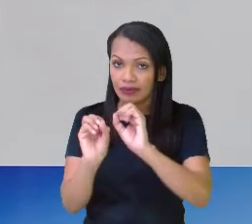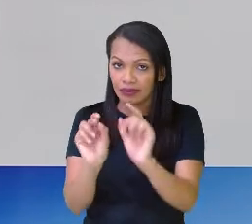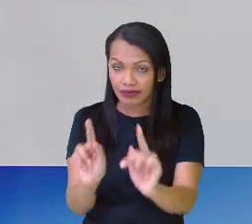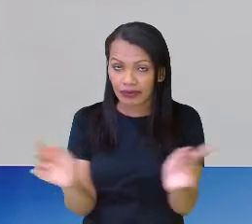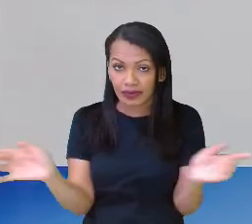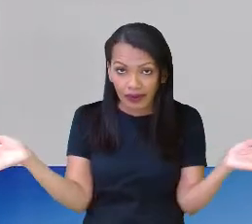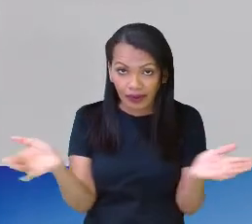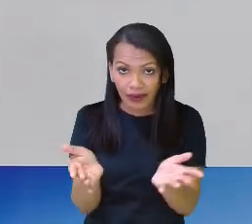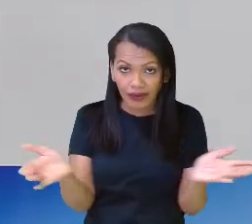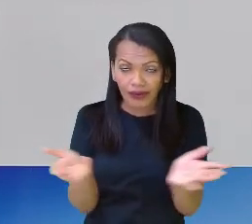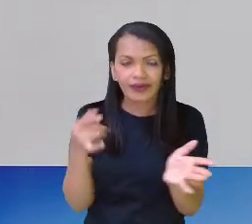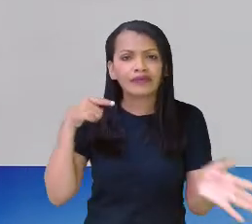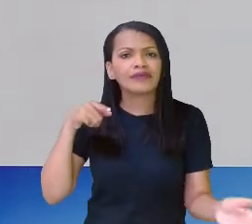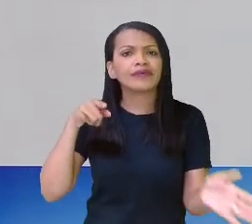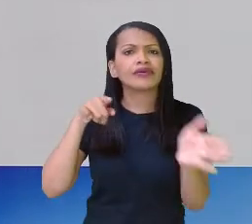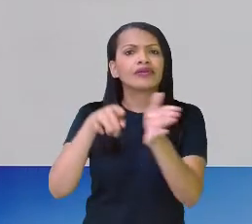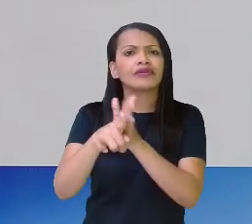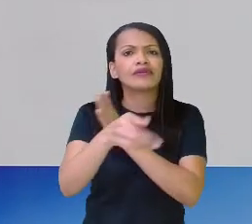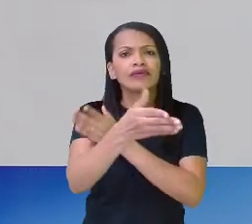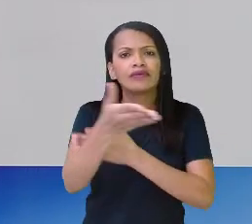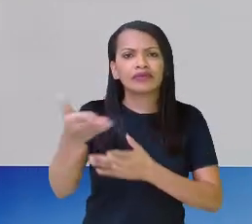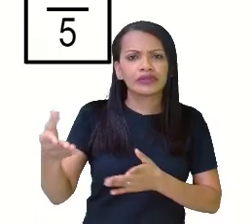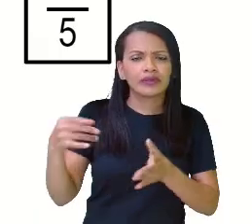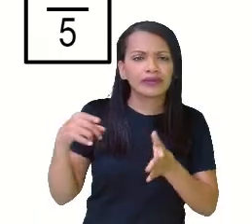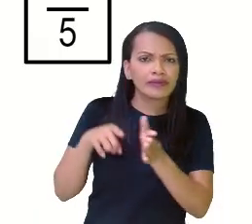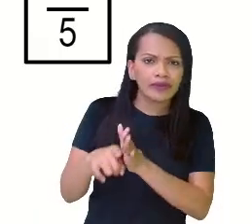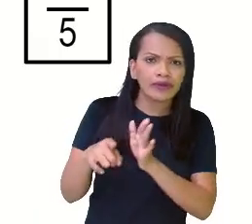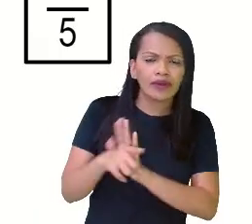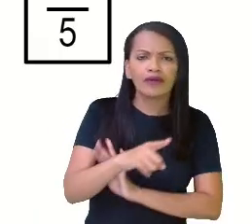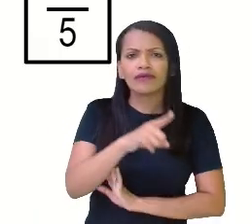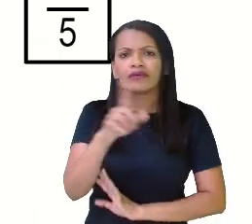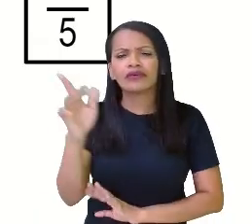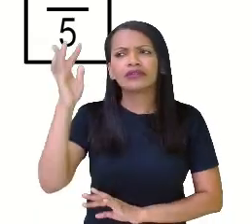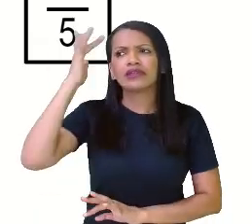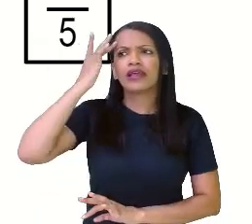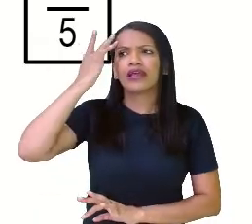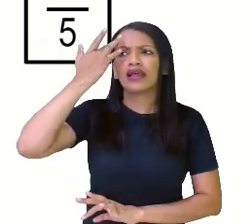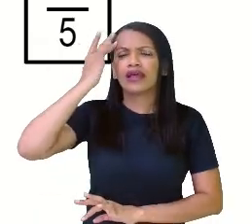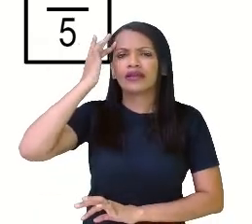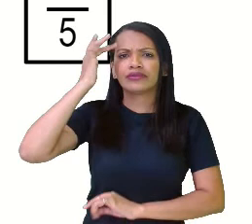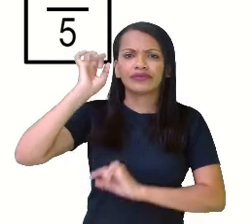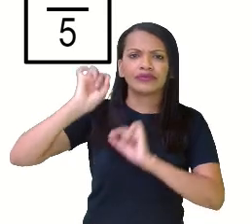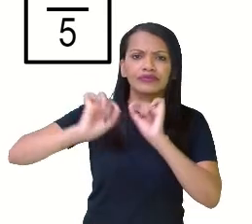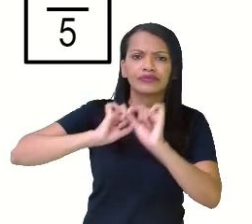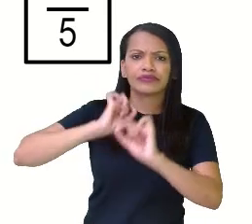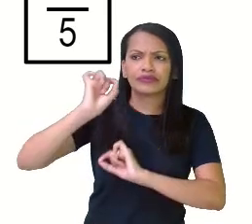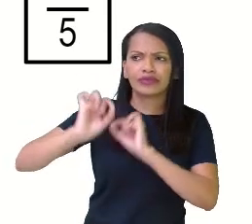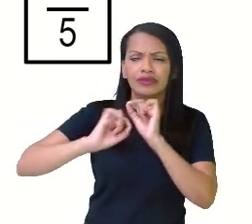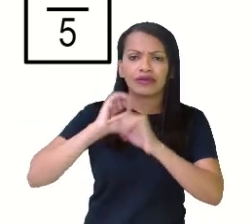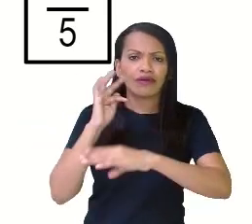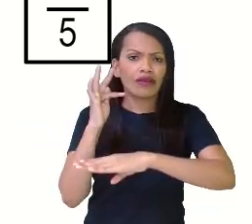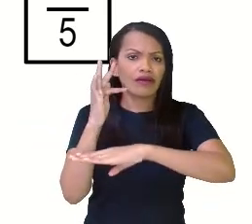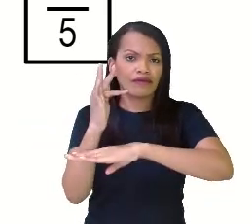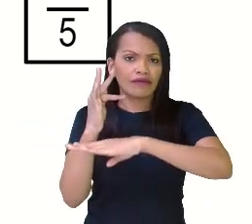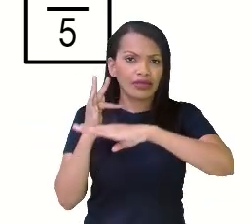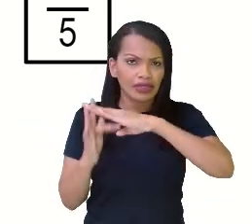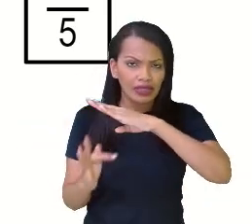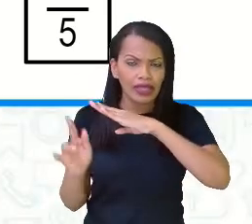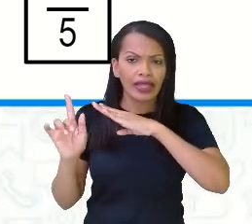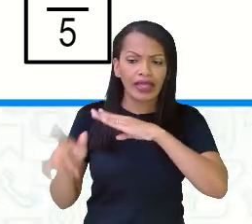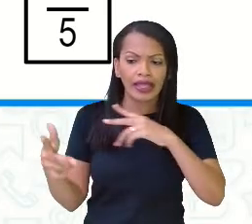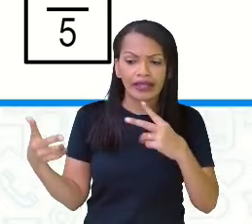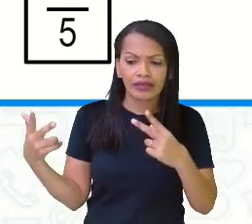Agora vem a pergunta. Você acha que essas frações são